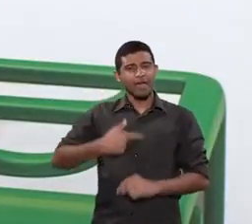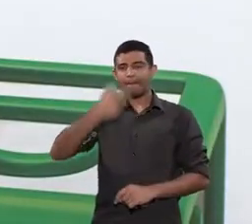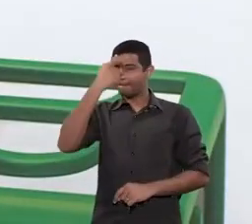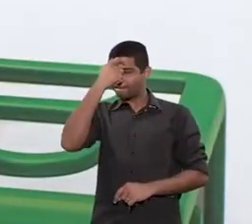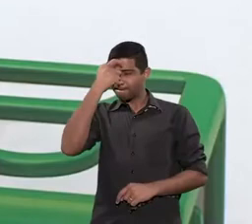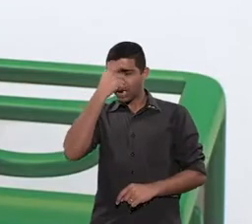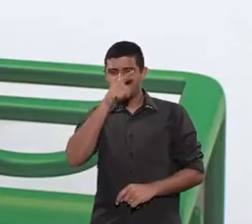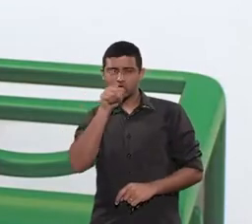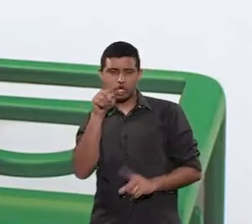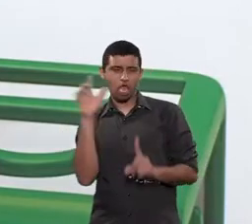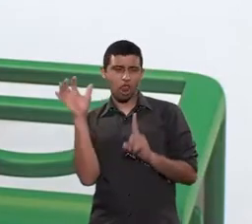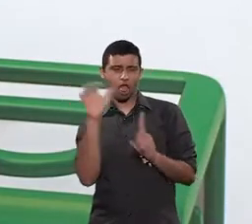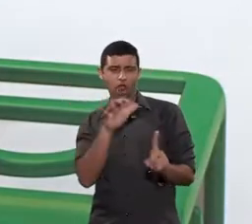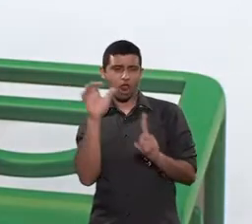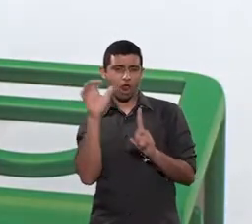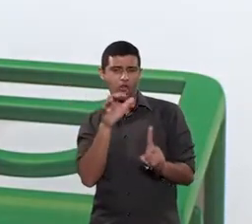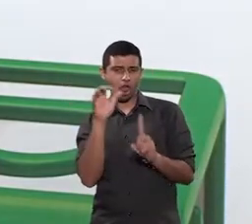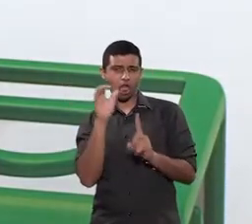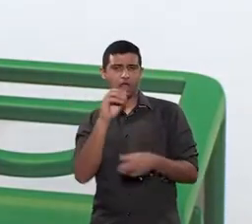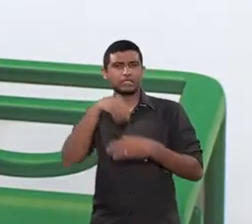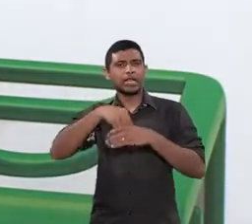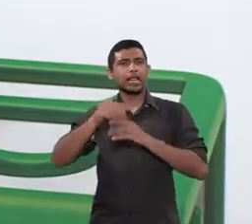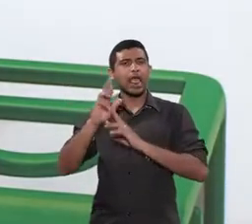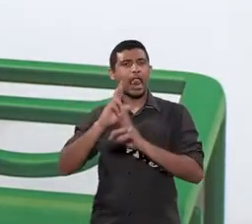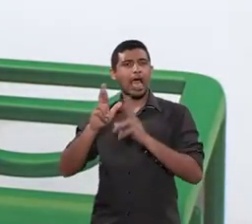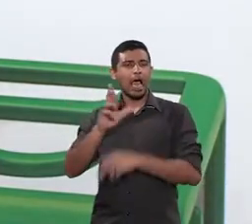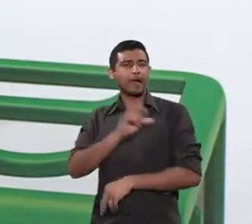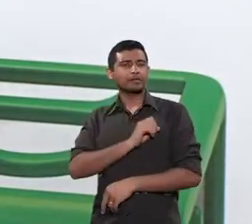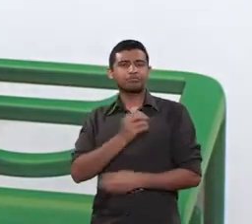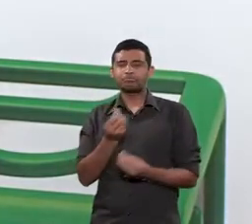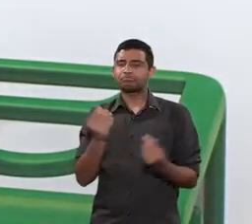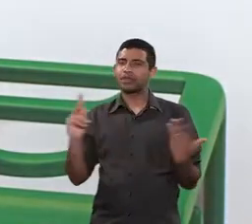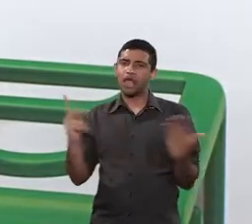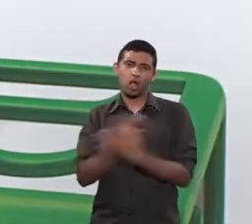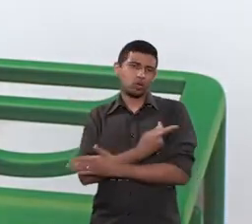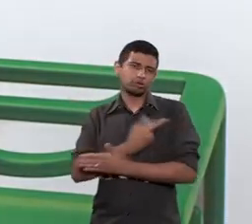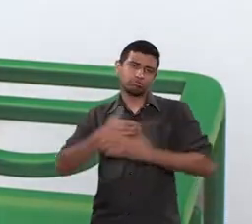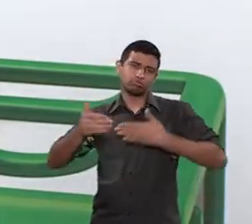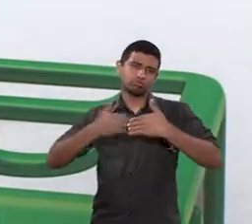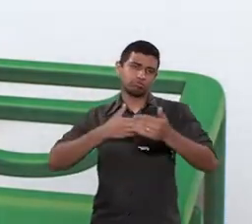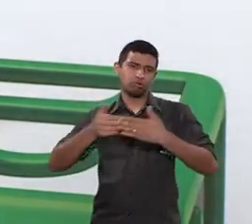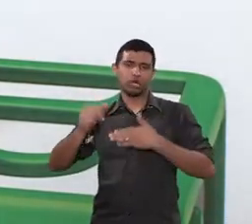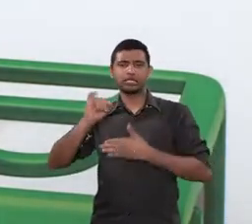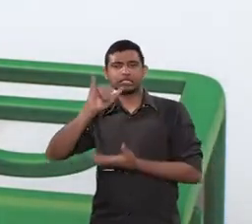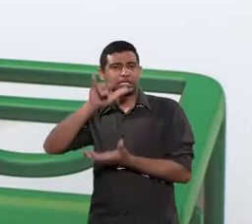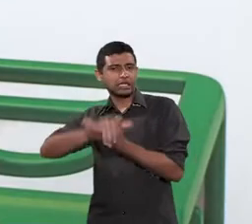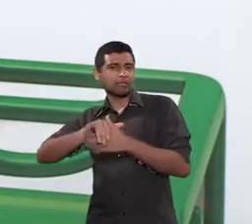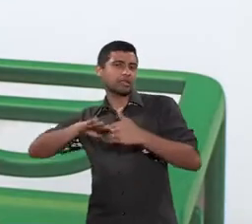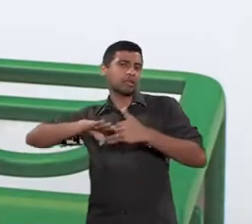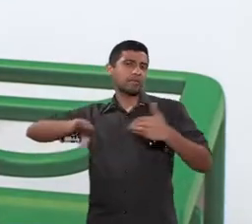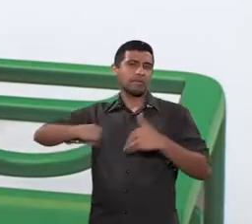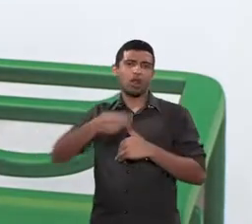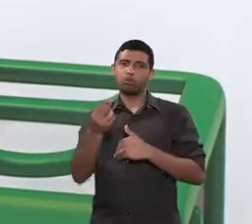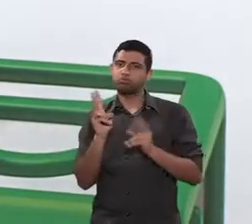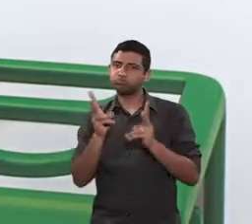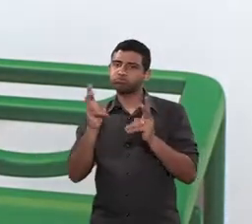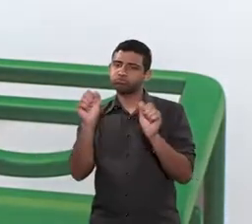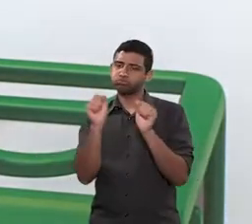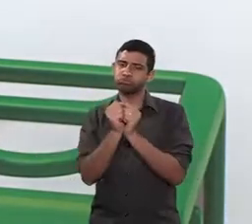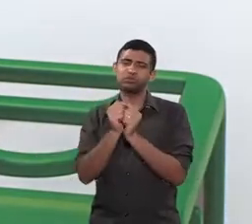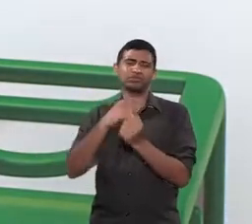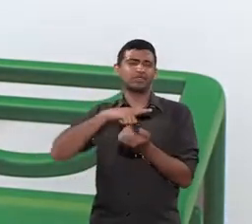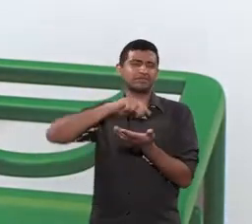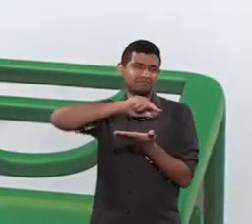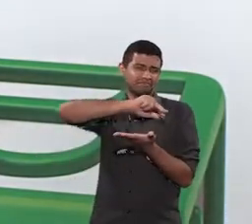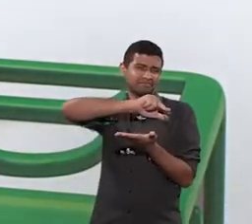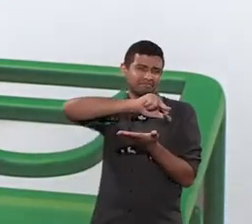outro na sua relação amorosa, ele acontece independente de uma separação. Isso é bem, sem ponto de destacar, porque a